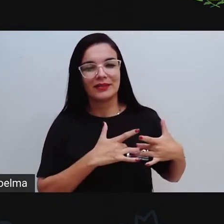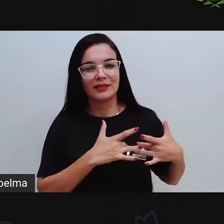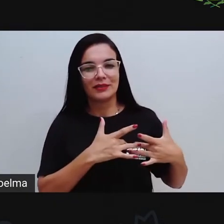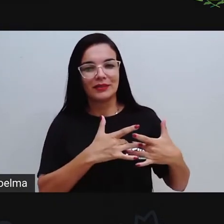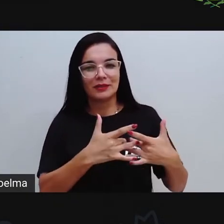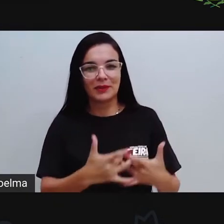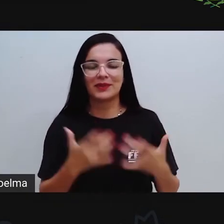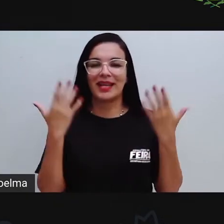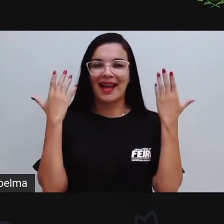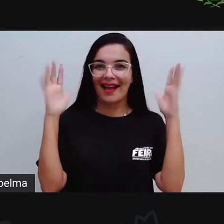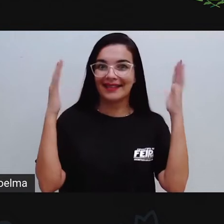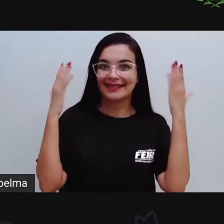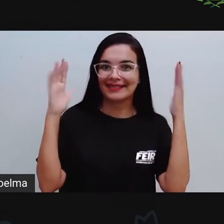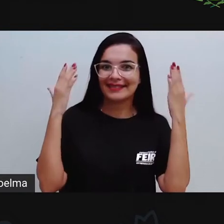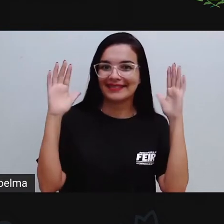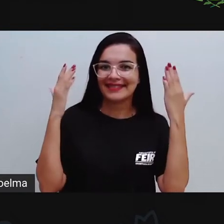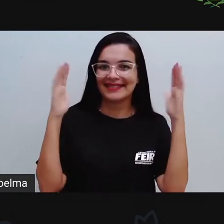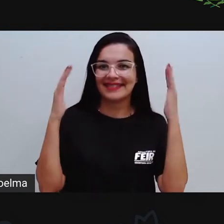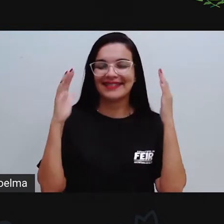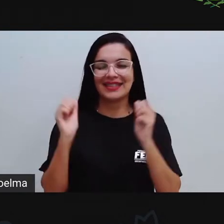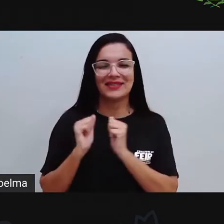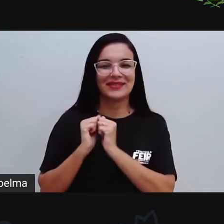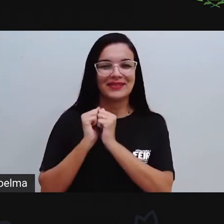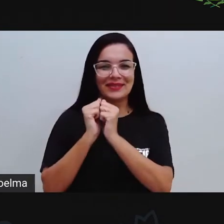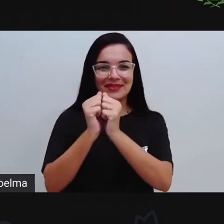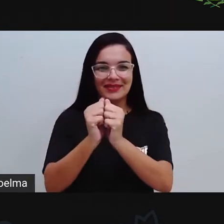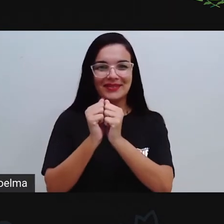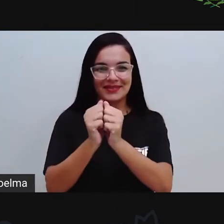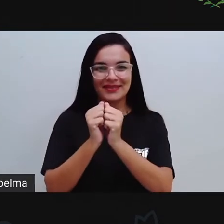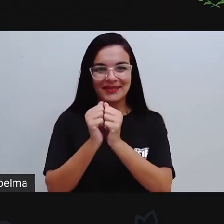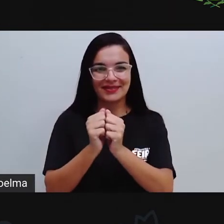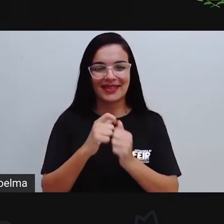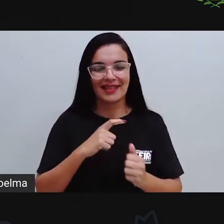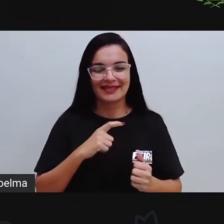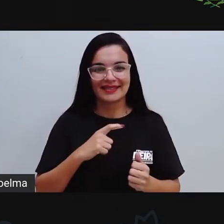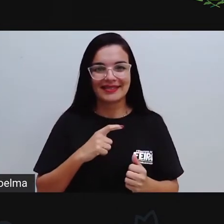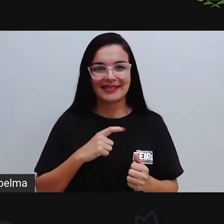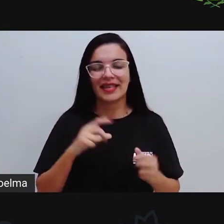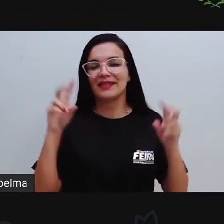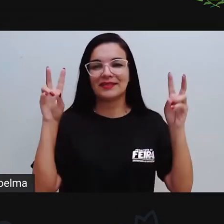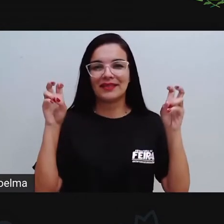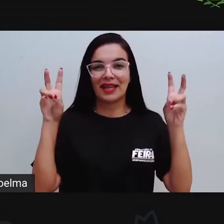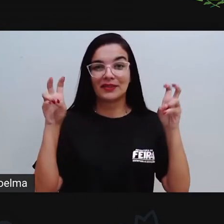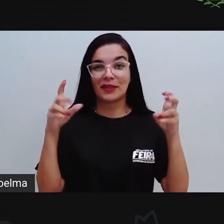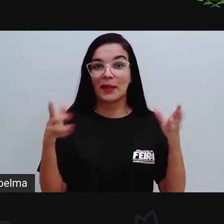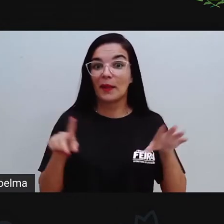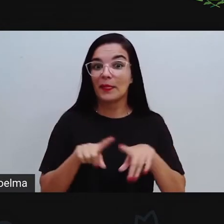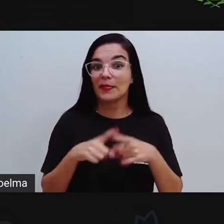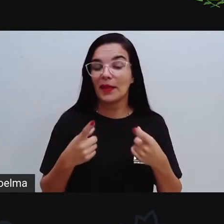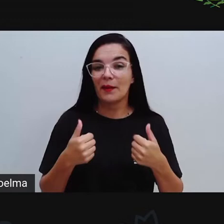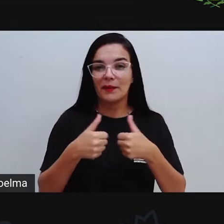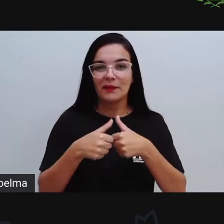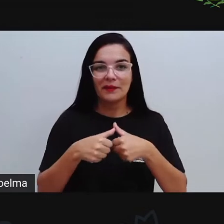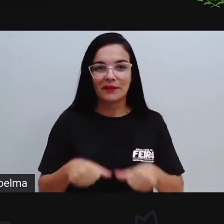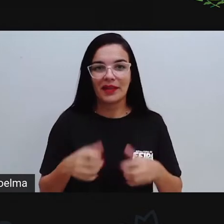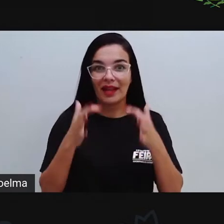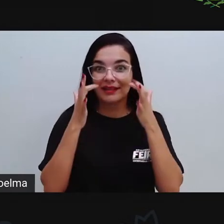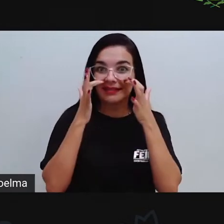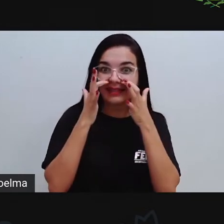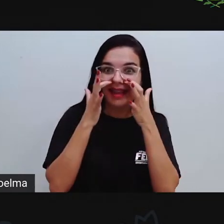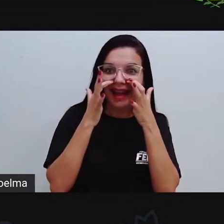animado para aprendermos juntos sobre mais um assunto. Então, ó, fiquem ligados, né? Olhos